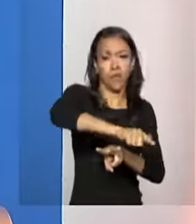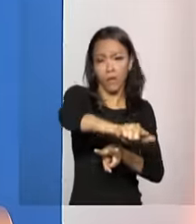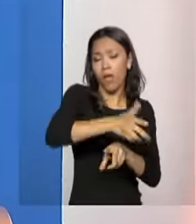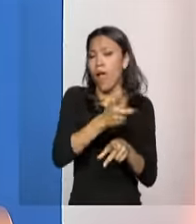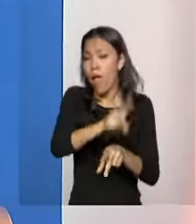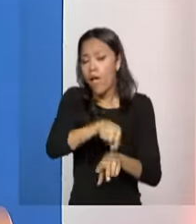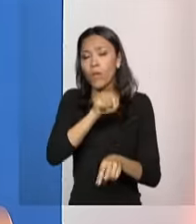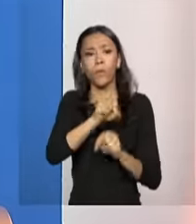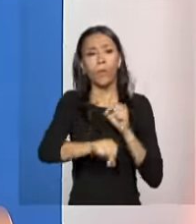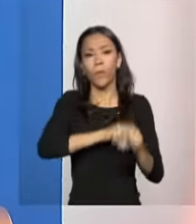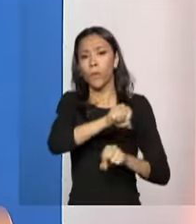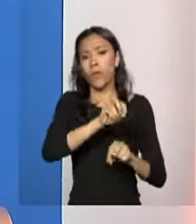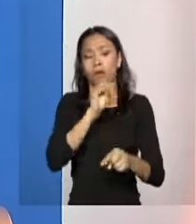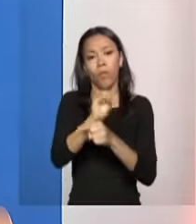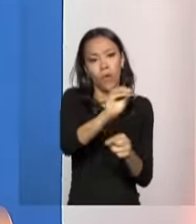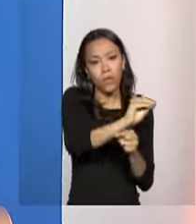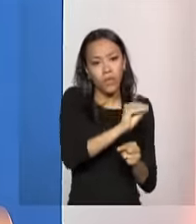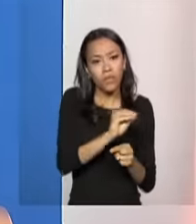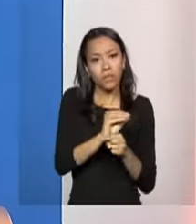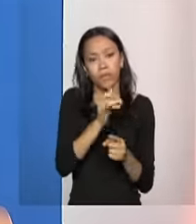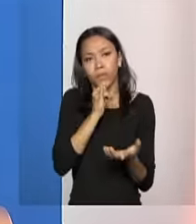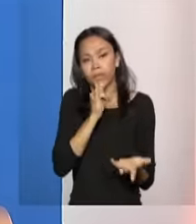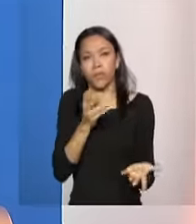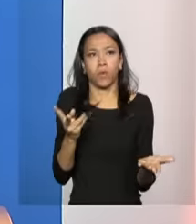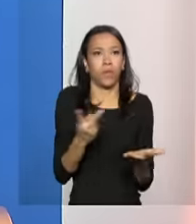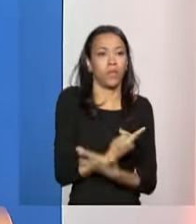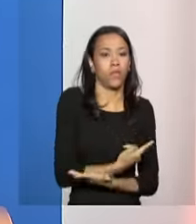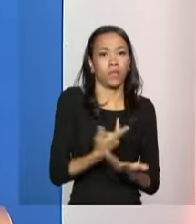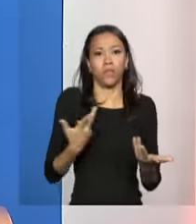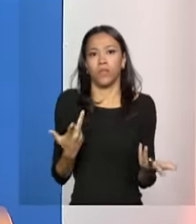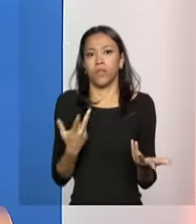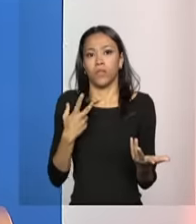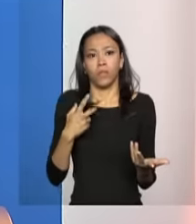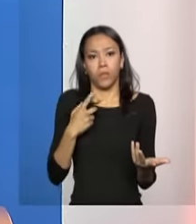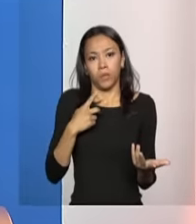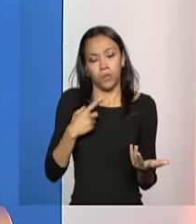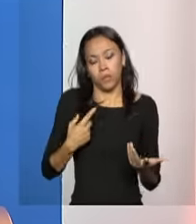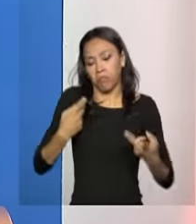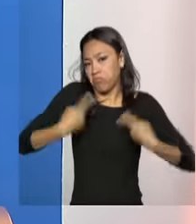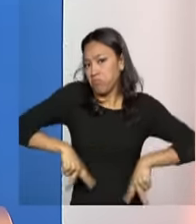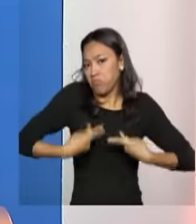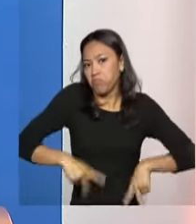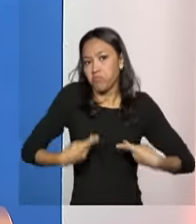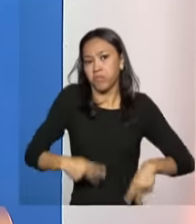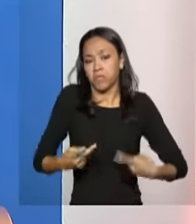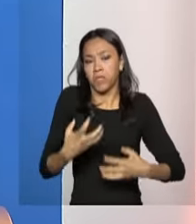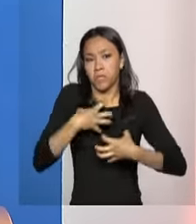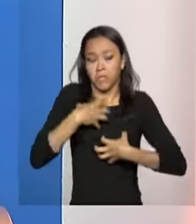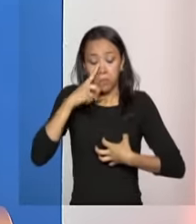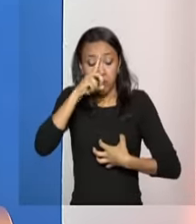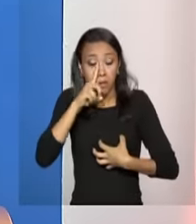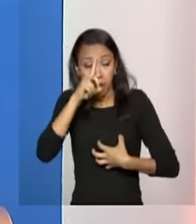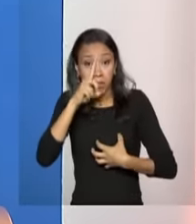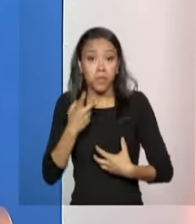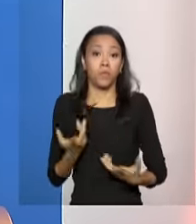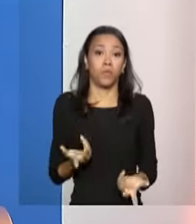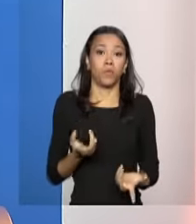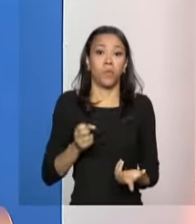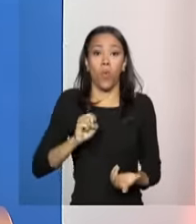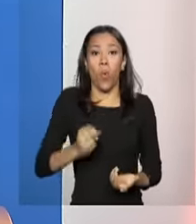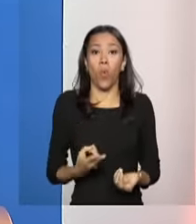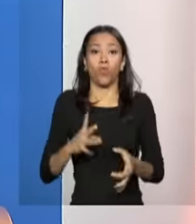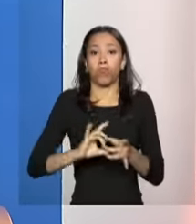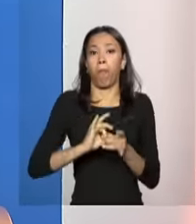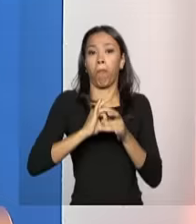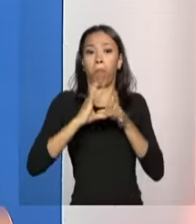proteção quando já ocorre um evento de risco social. Quando a pessoa se sente ameaçada ou os vínculos estão